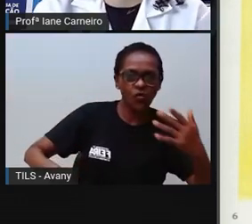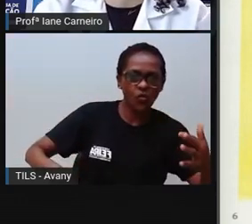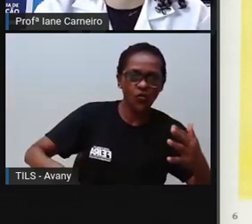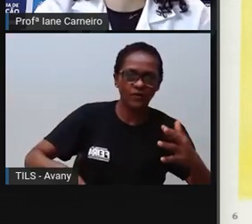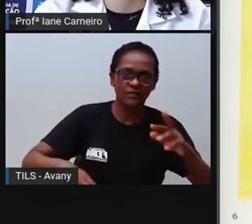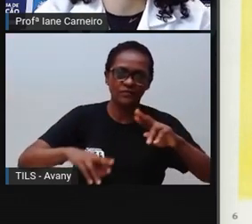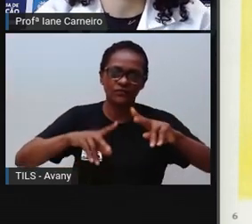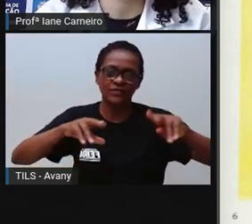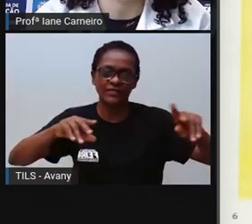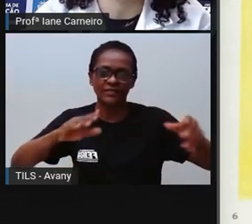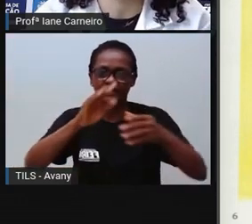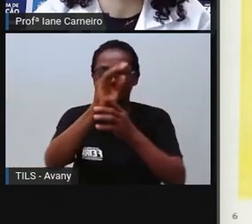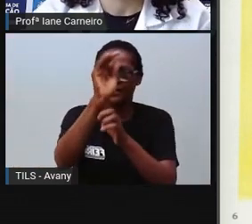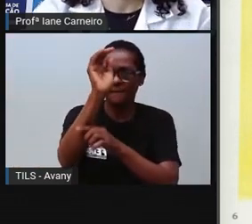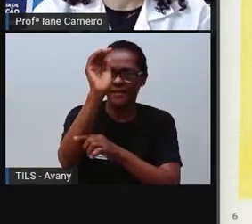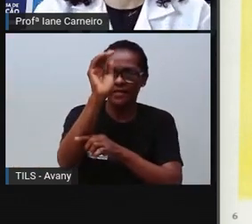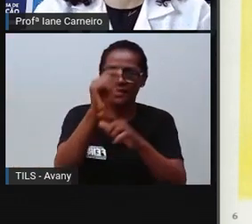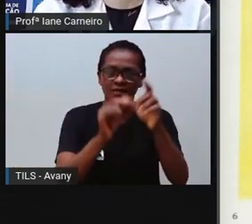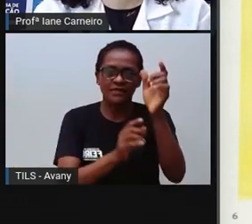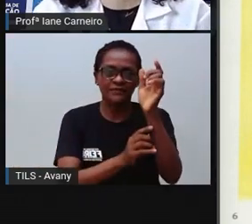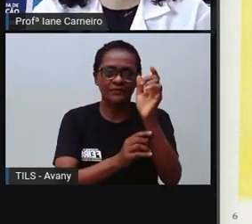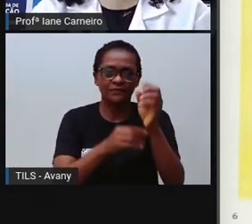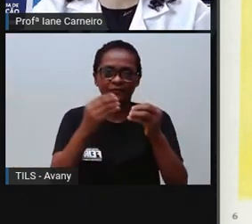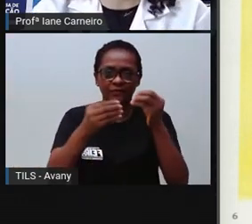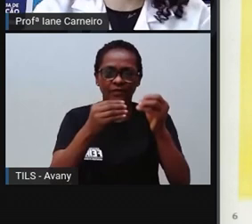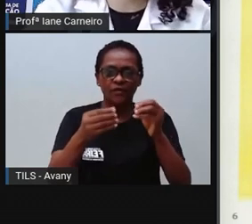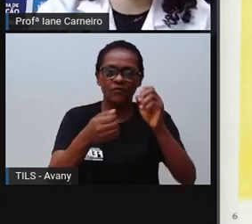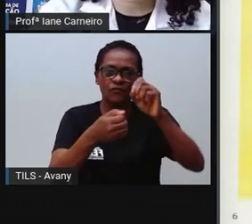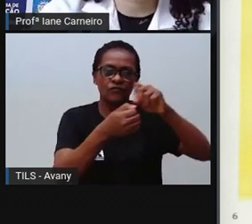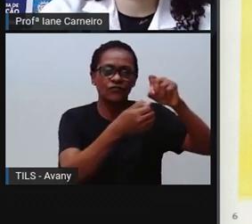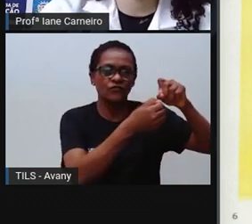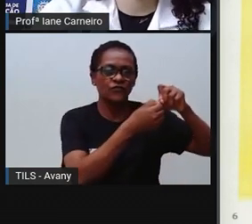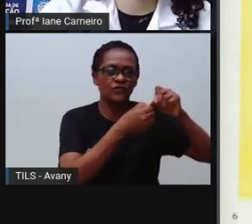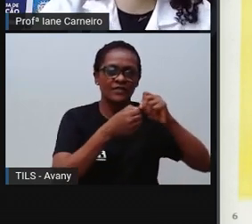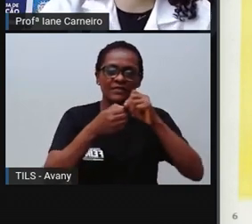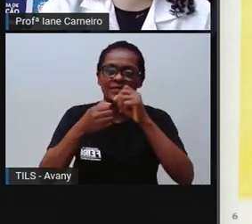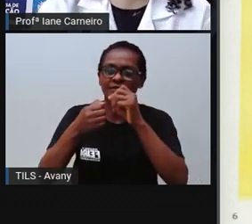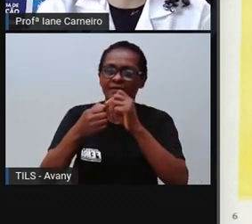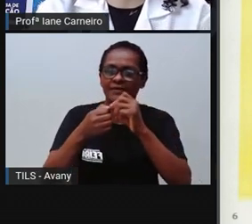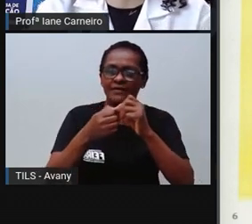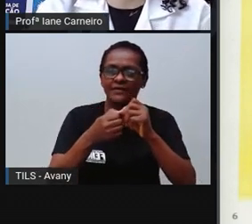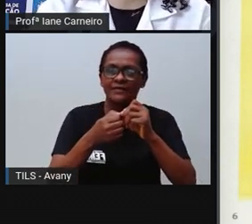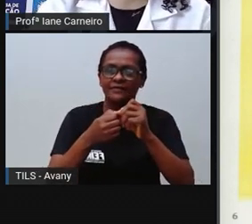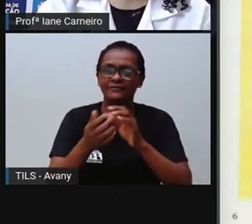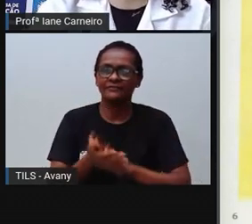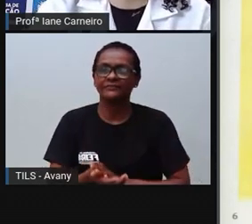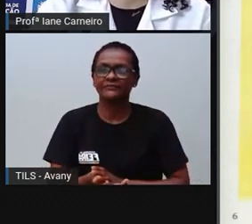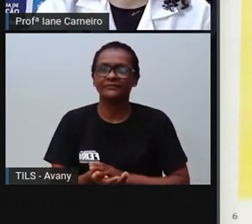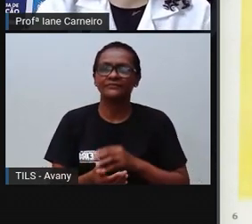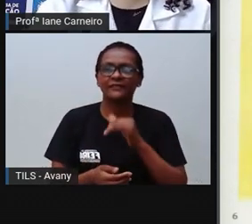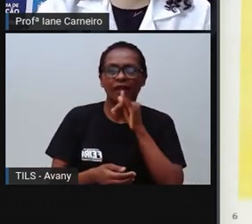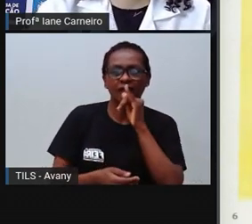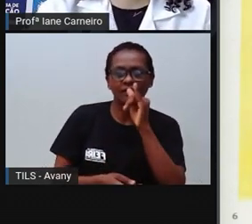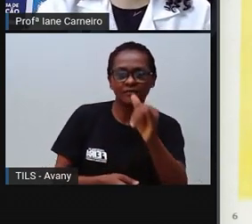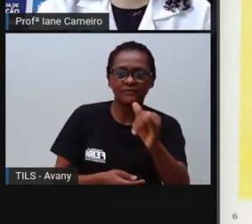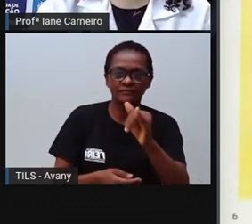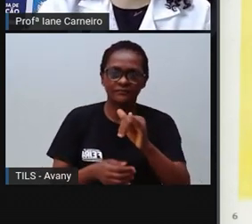tuas mãos podem fazer. Elas podem dizer, olá, né? E aí, aqui tem diversos